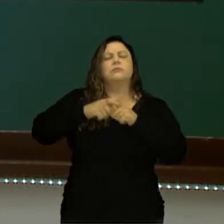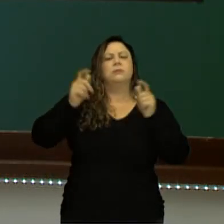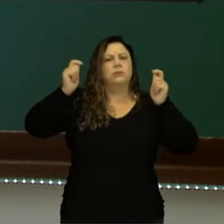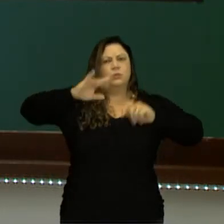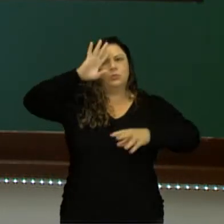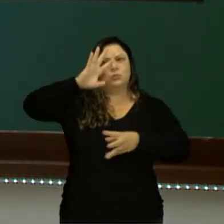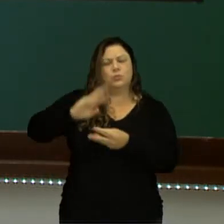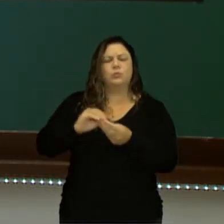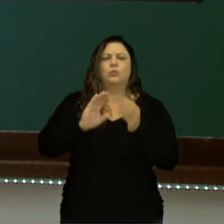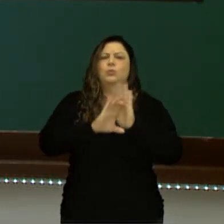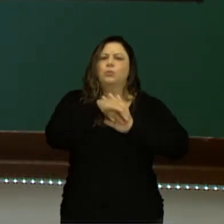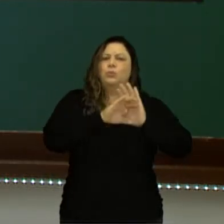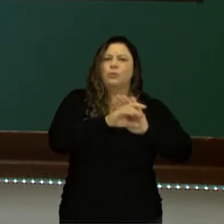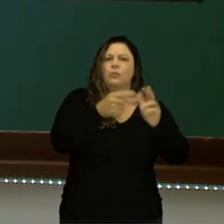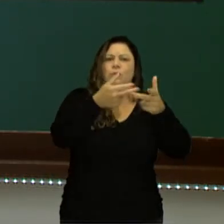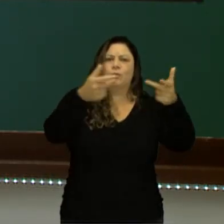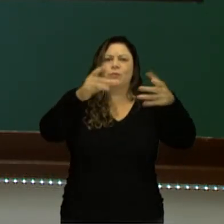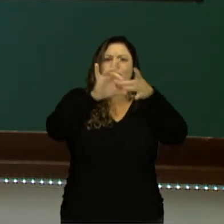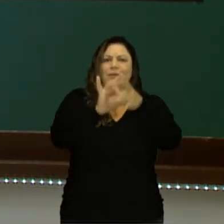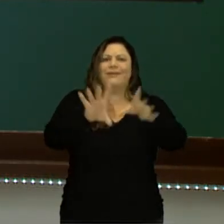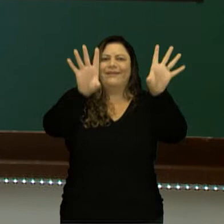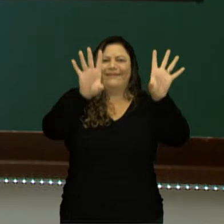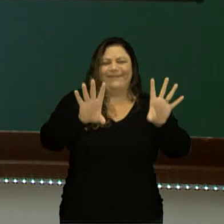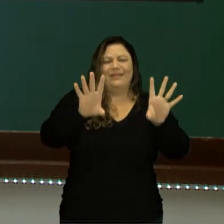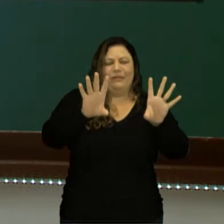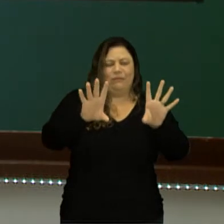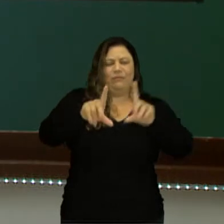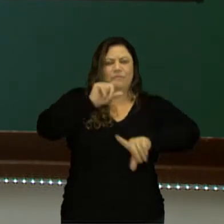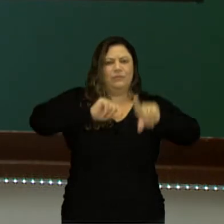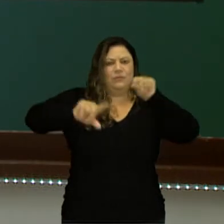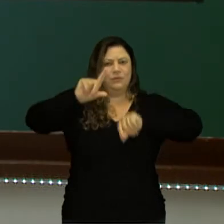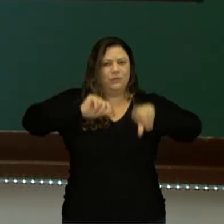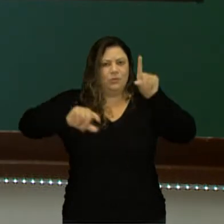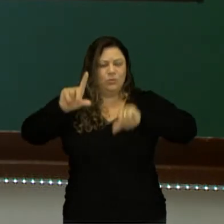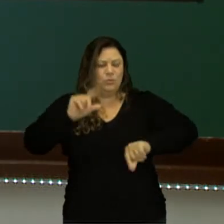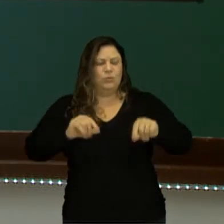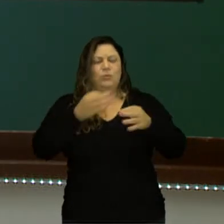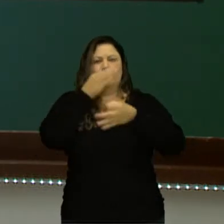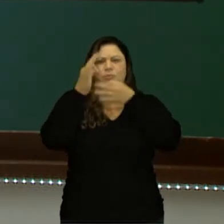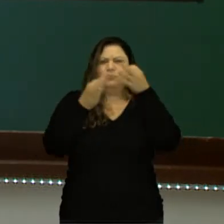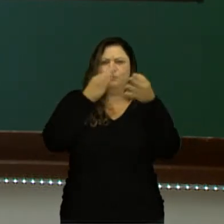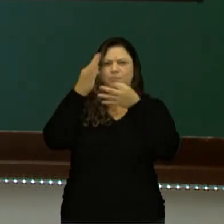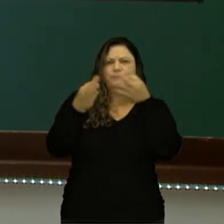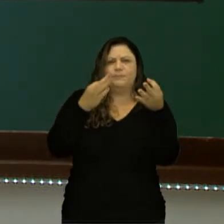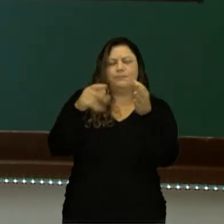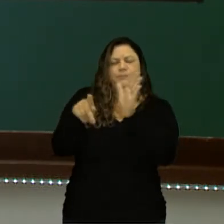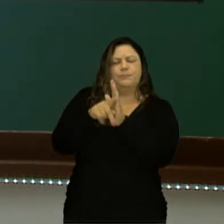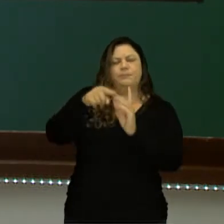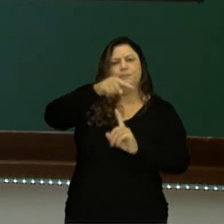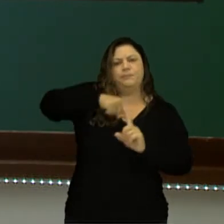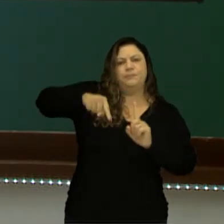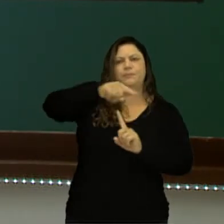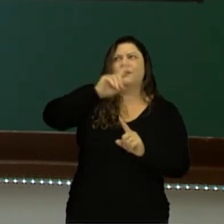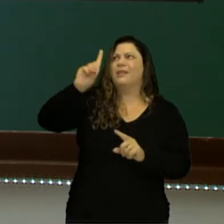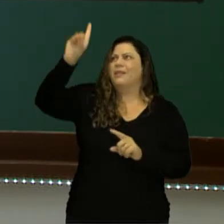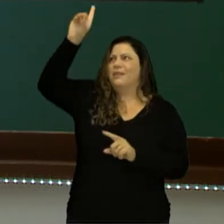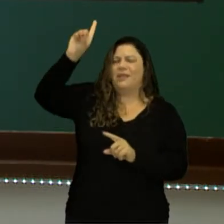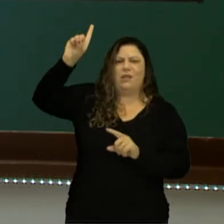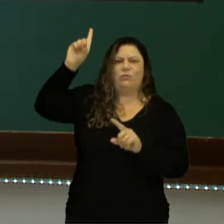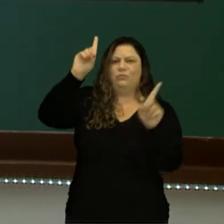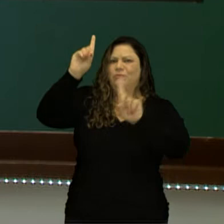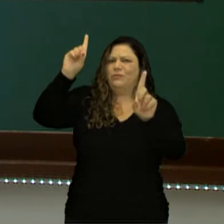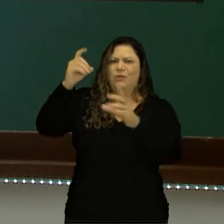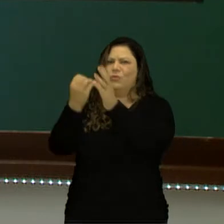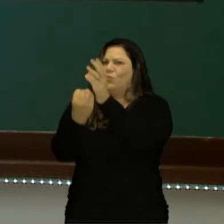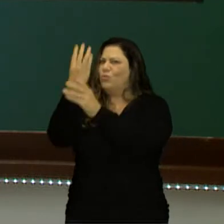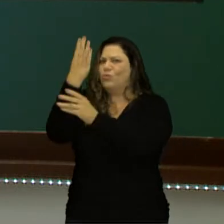do conceito de livre-arbítrio. O argumento de Agostinho é o seguinte, Deus não criou o mal, ele